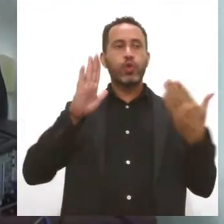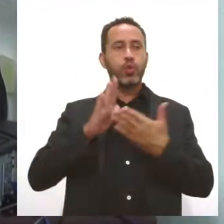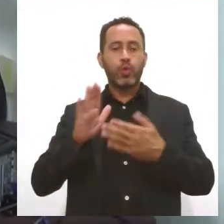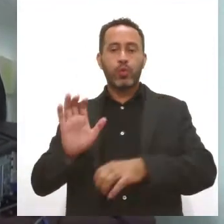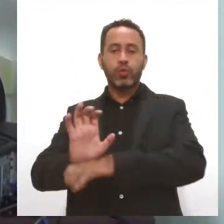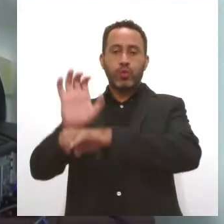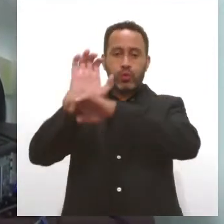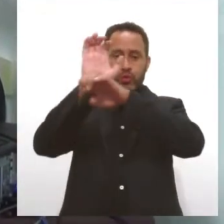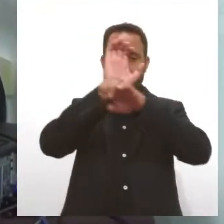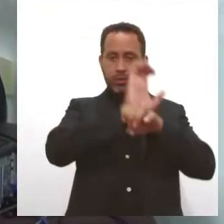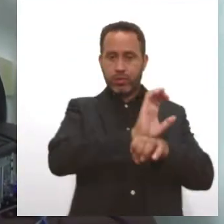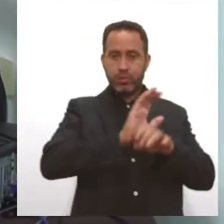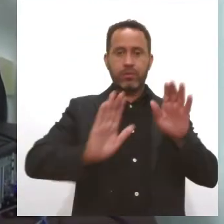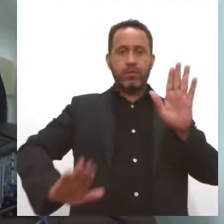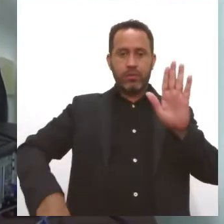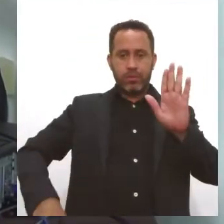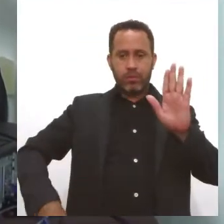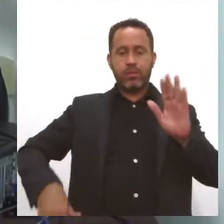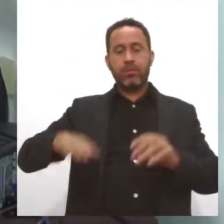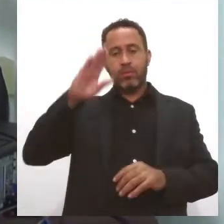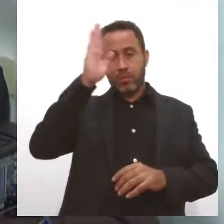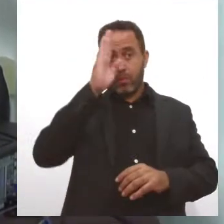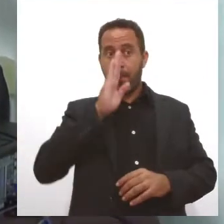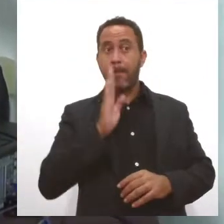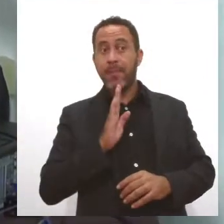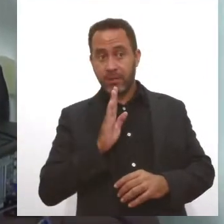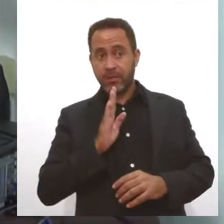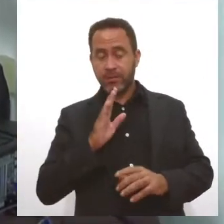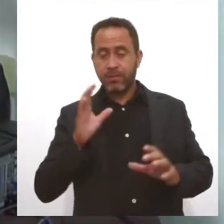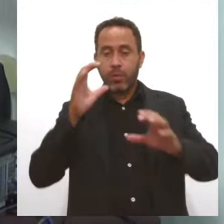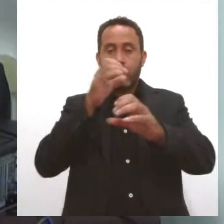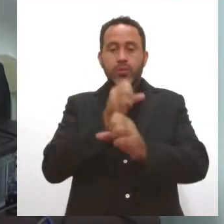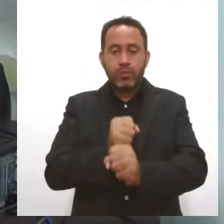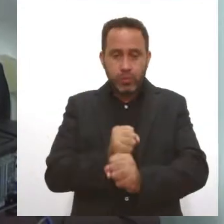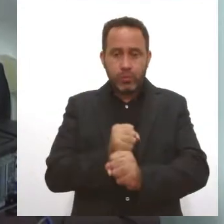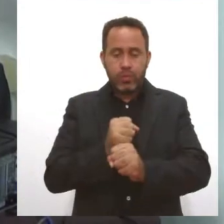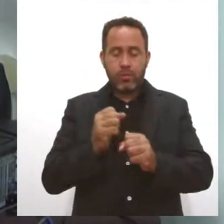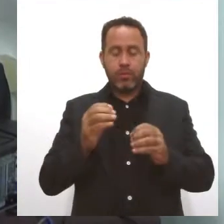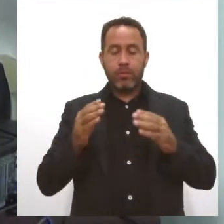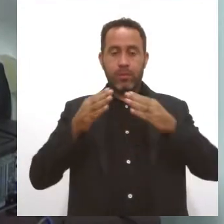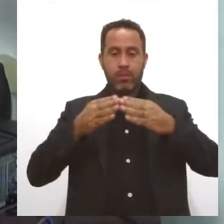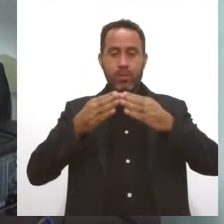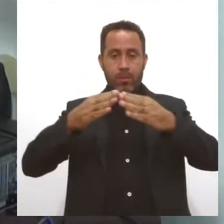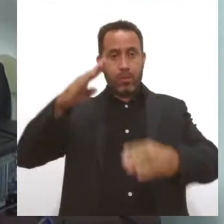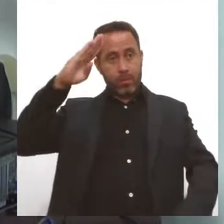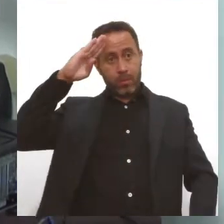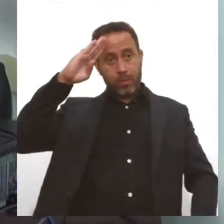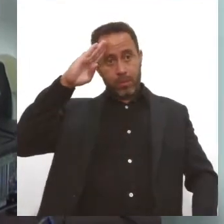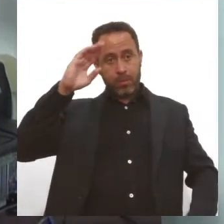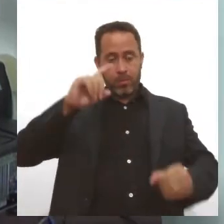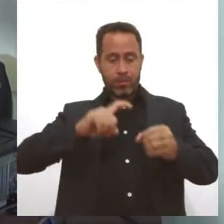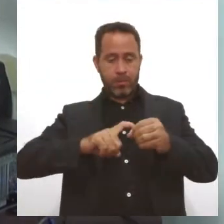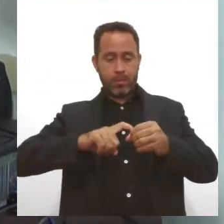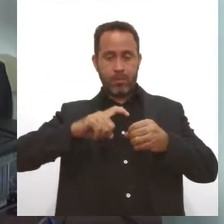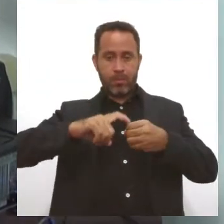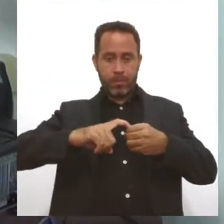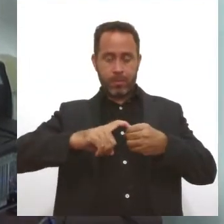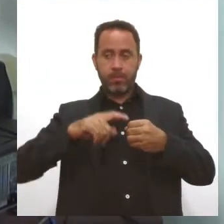brasileiros. Então, uma grande soma de ações na Marinha do Brasil, em parceria com